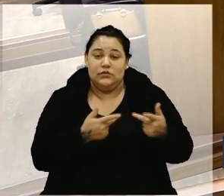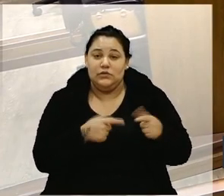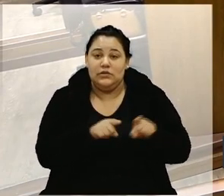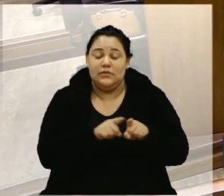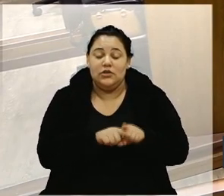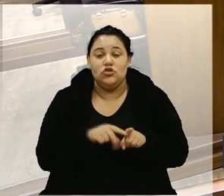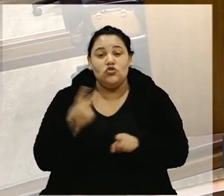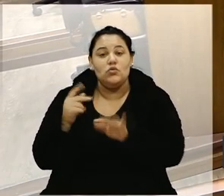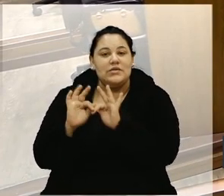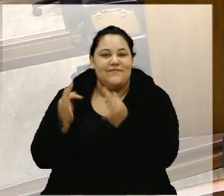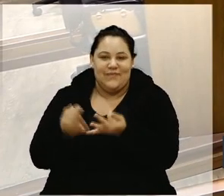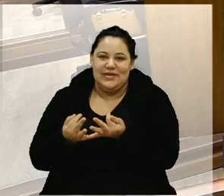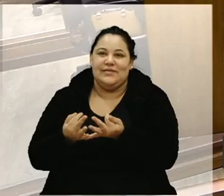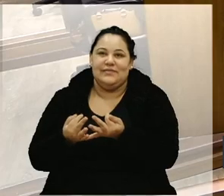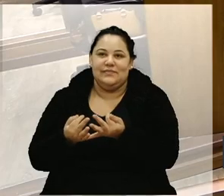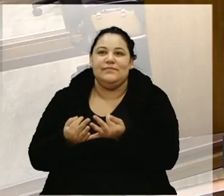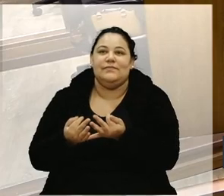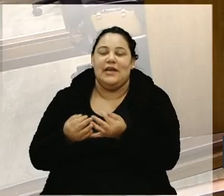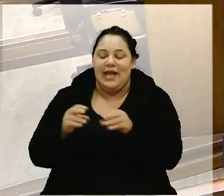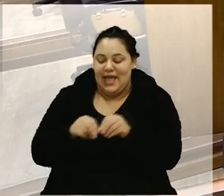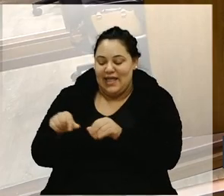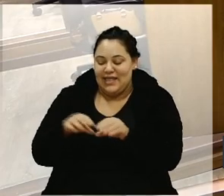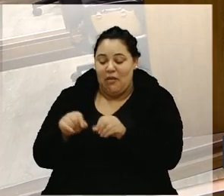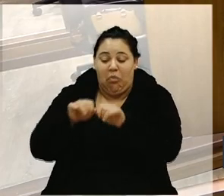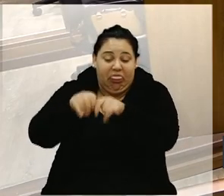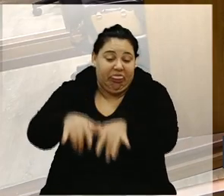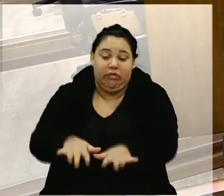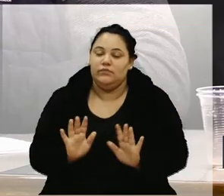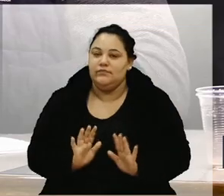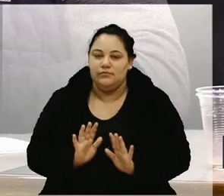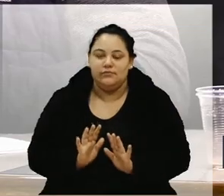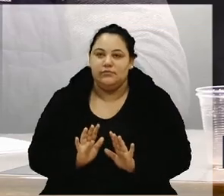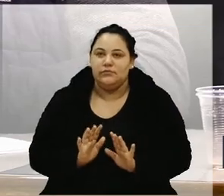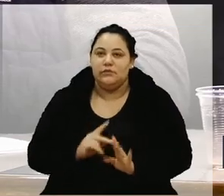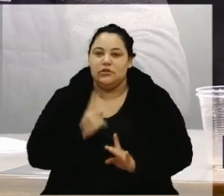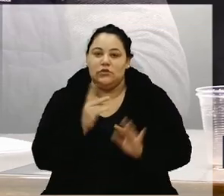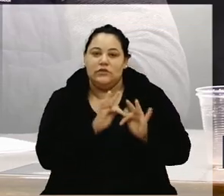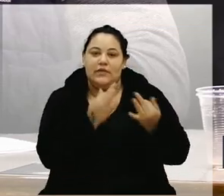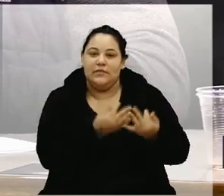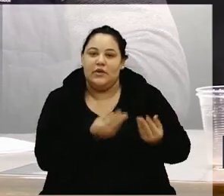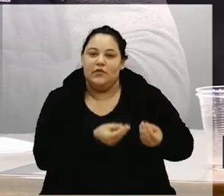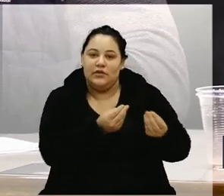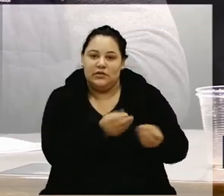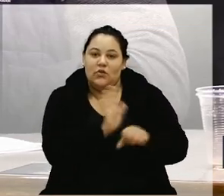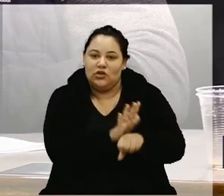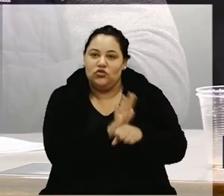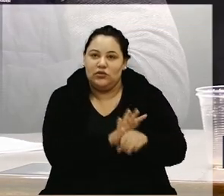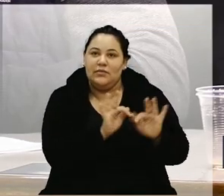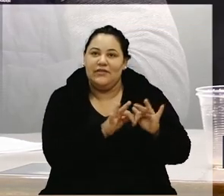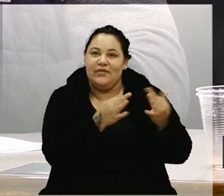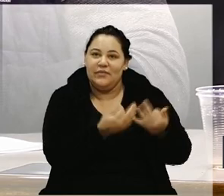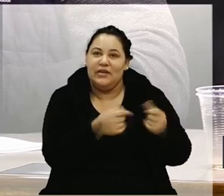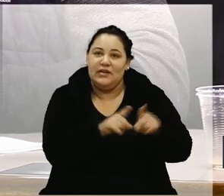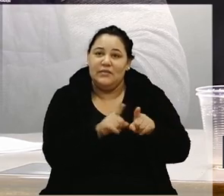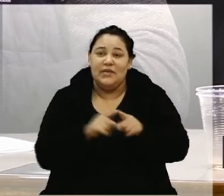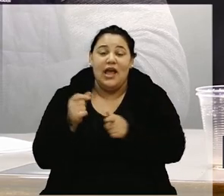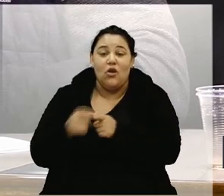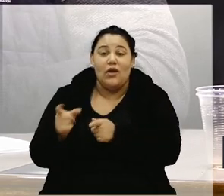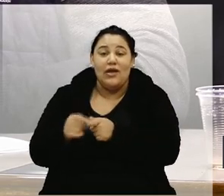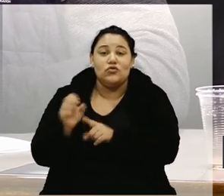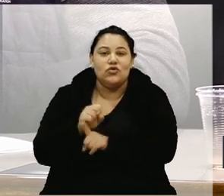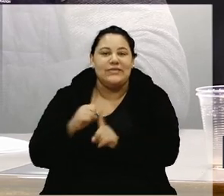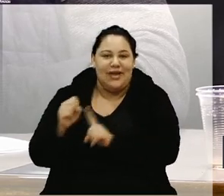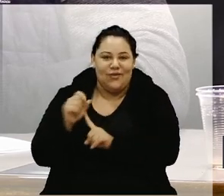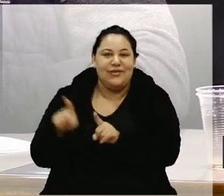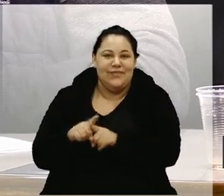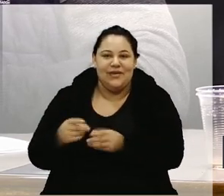duas famílias, que a terra desmoronando, e eles ofereceram assistência para as famílias, ofereceram aluguel social, mas as famílias